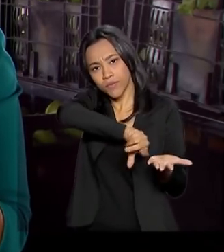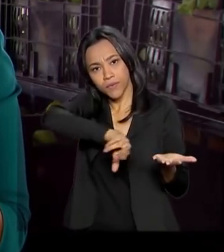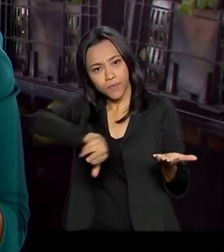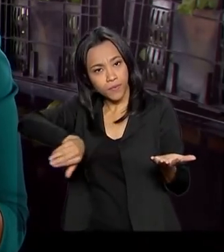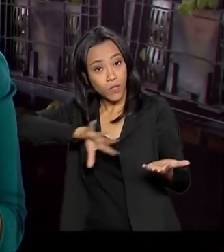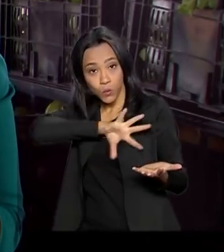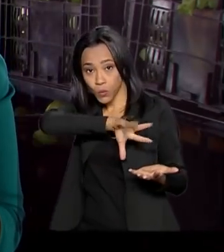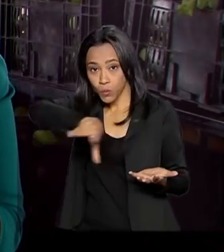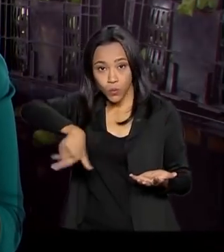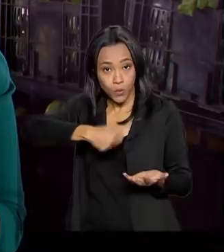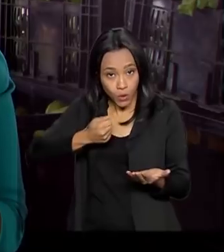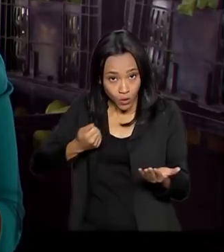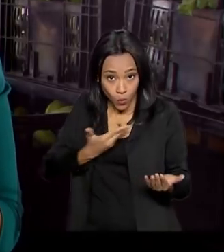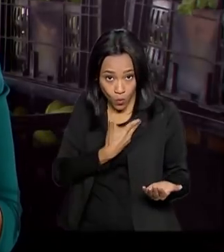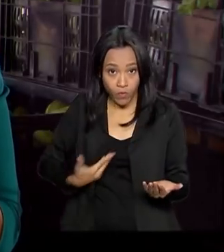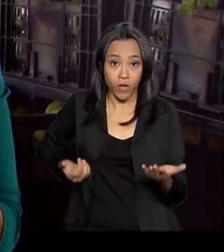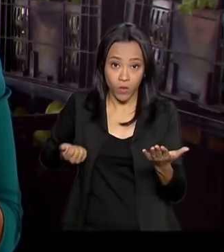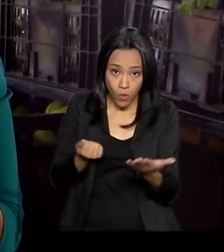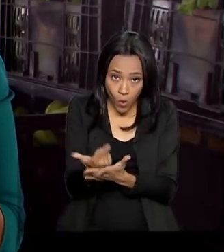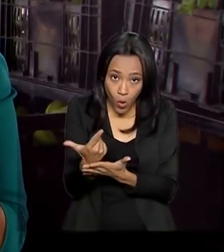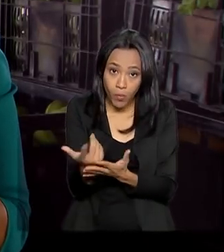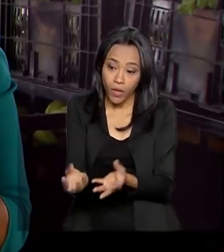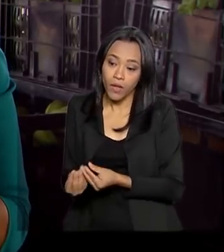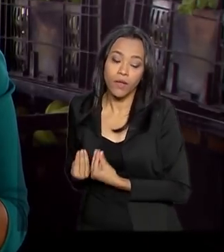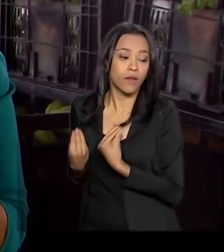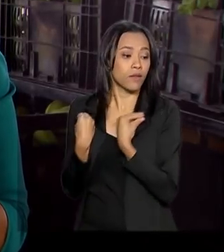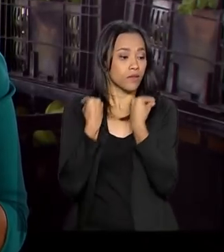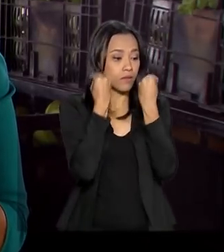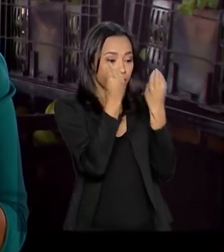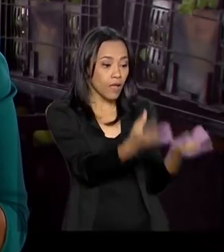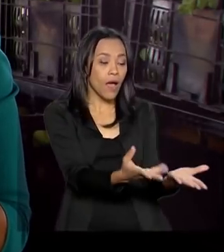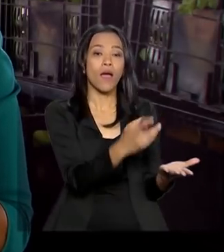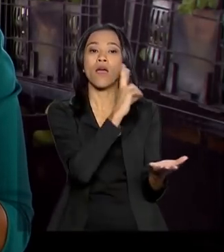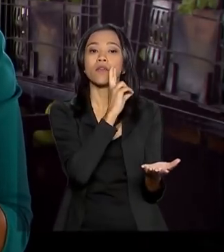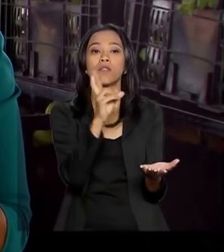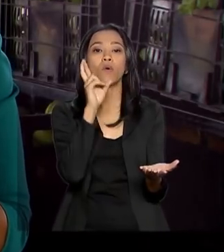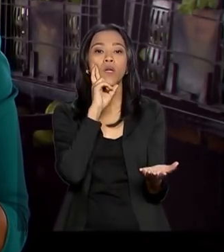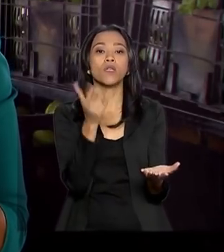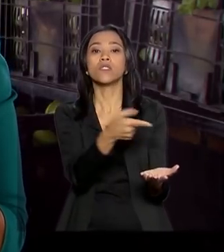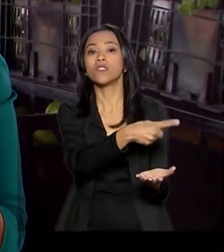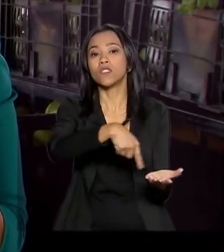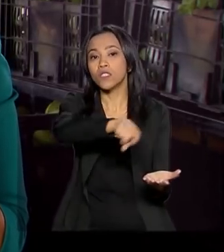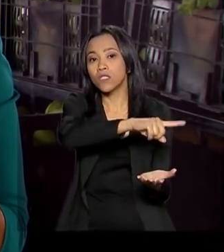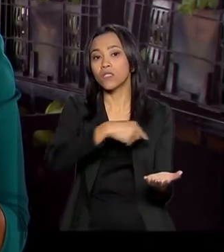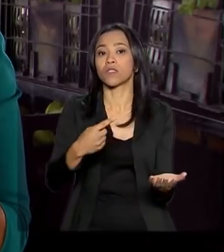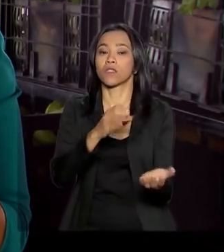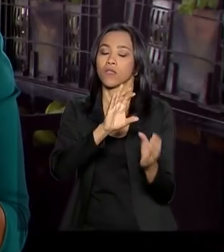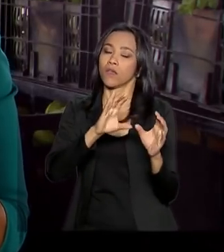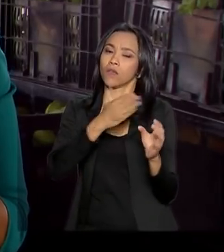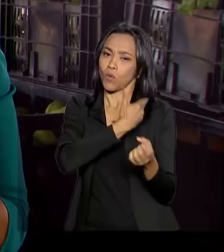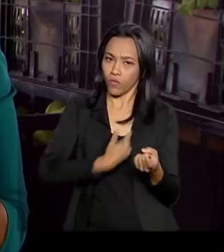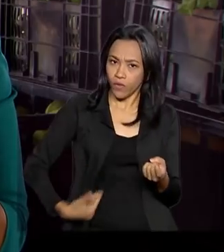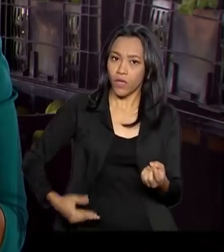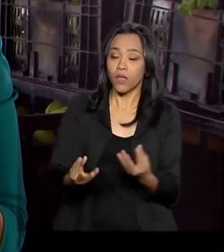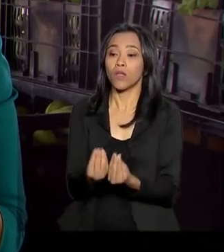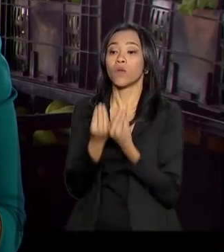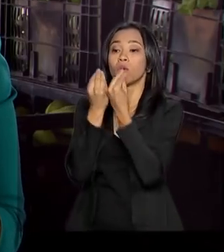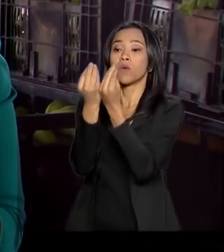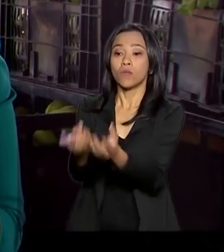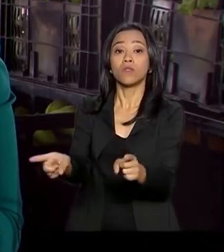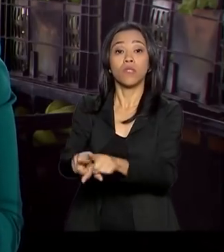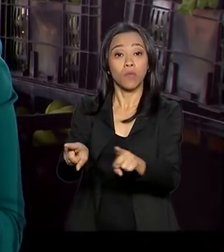adquiridos pelo governo são doados a restaurantes populares, cozinhas comunitárias e entidades de